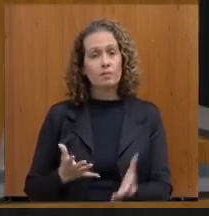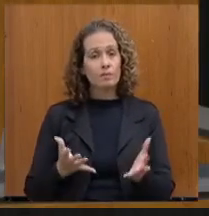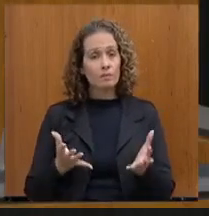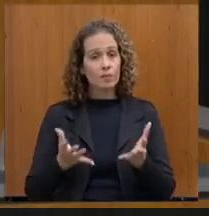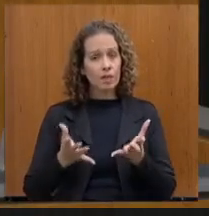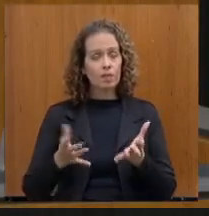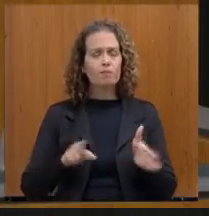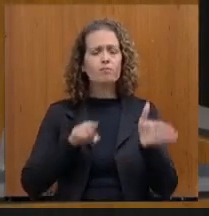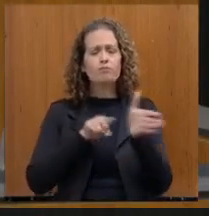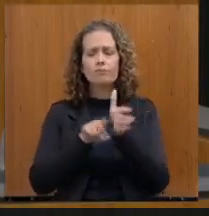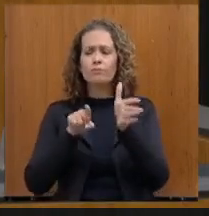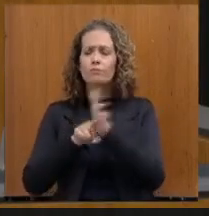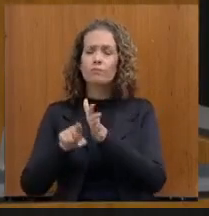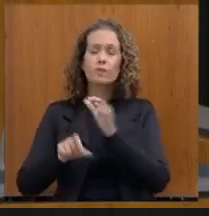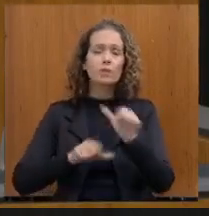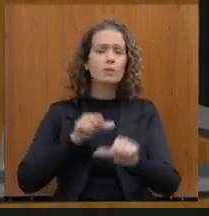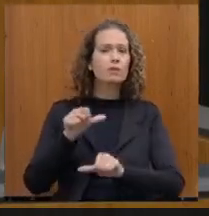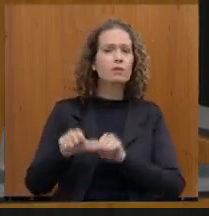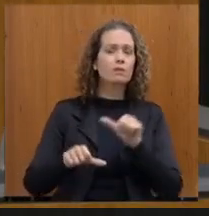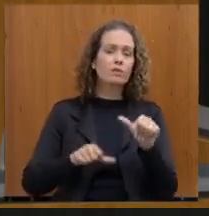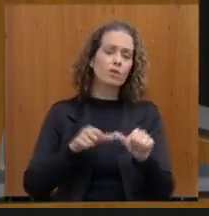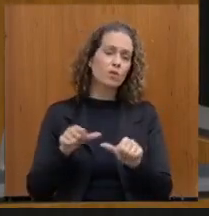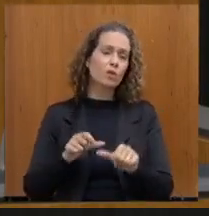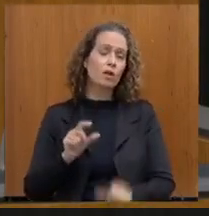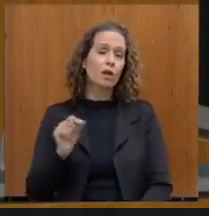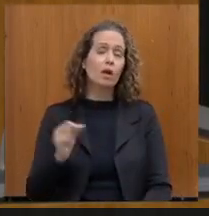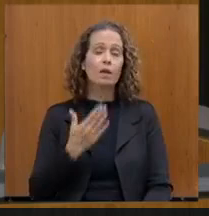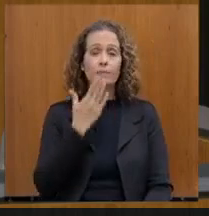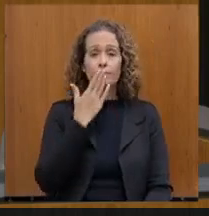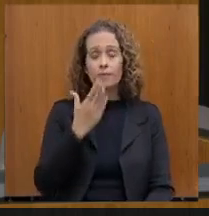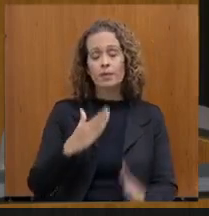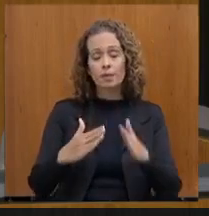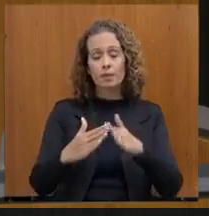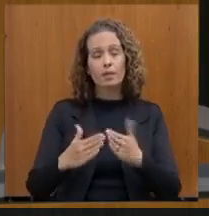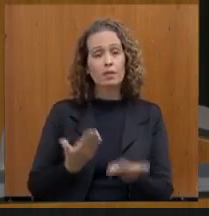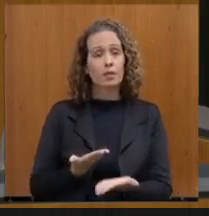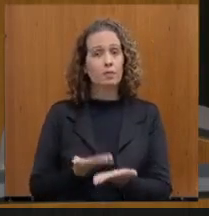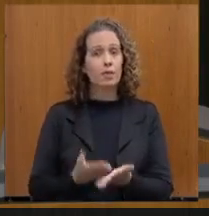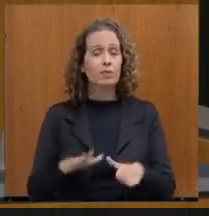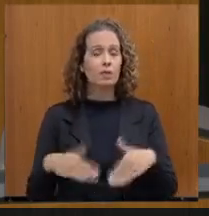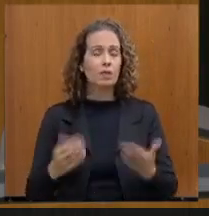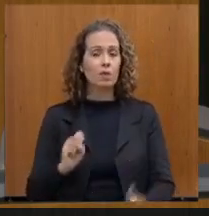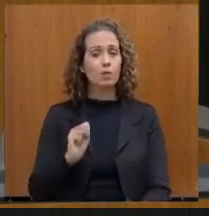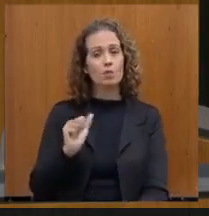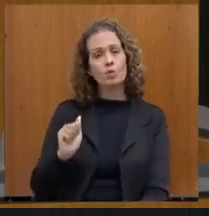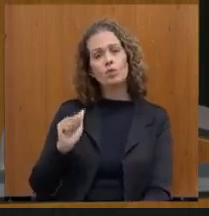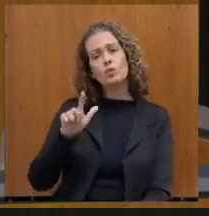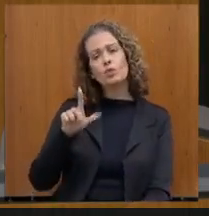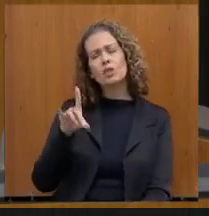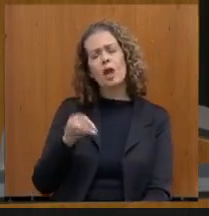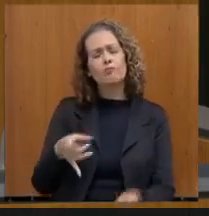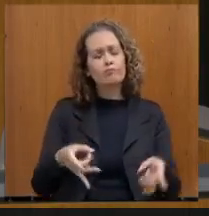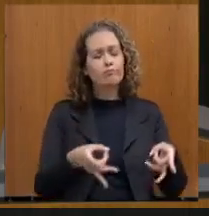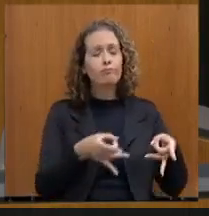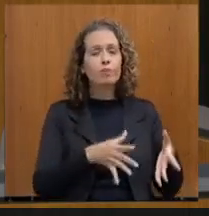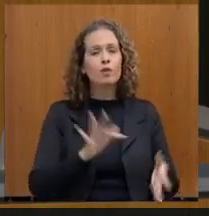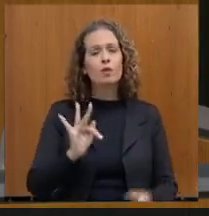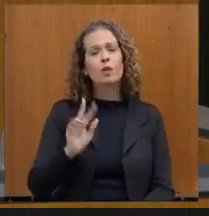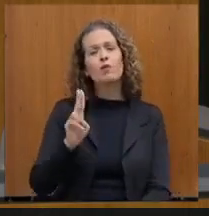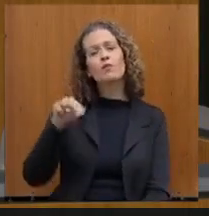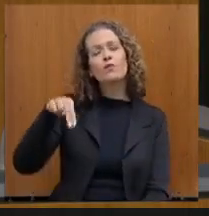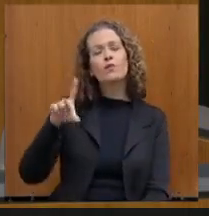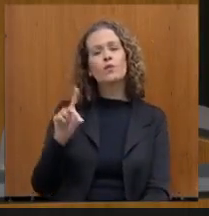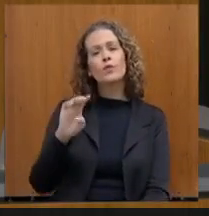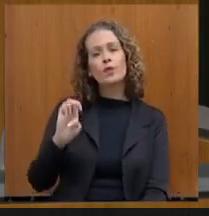questionamentos em requerimentos, então, a questão do saldo do Fundeb, demonstrando que era possível